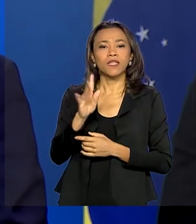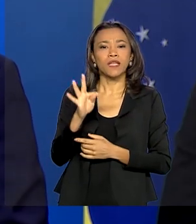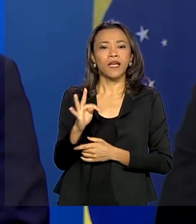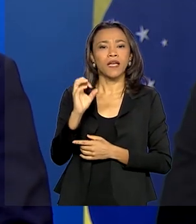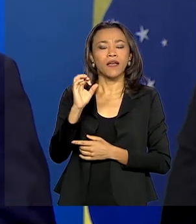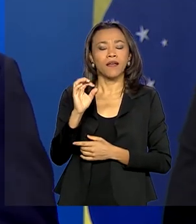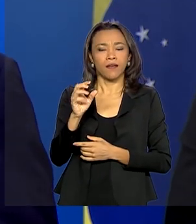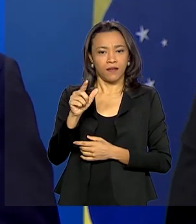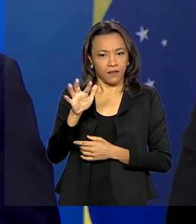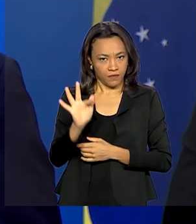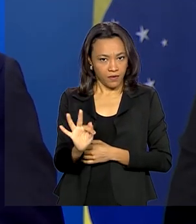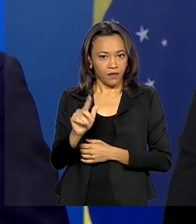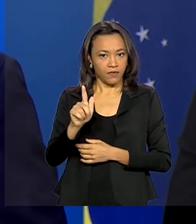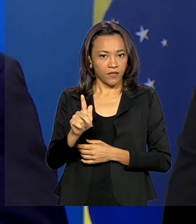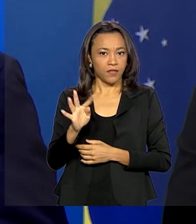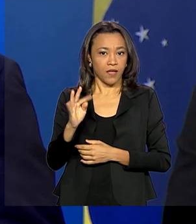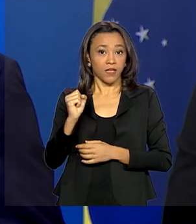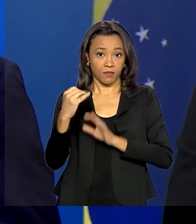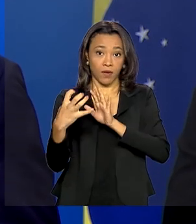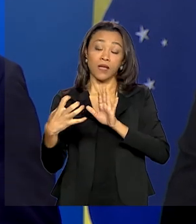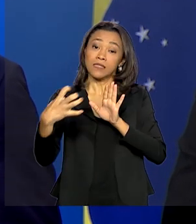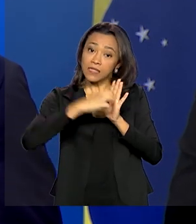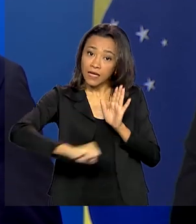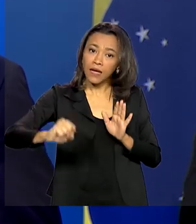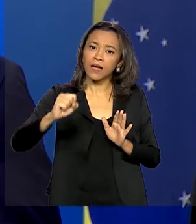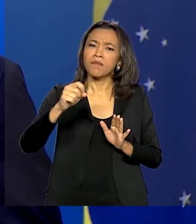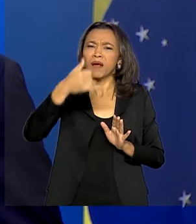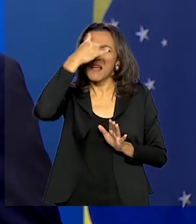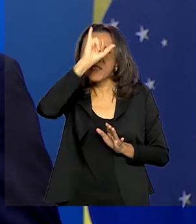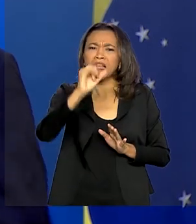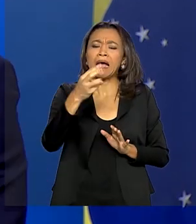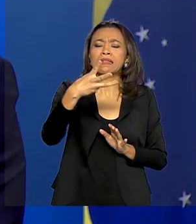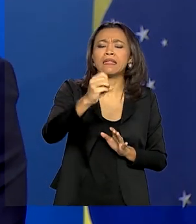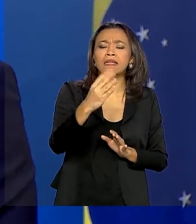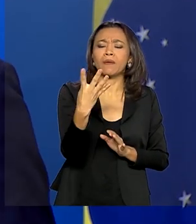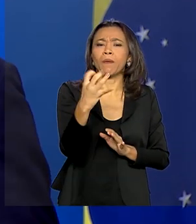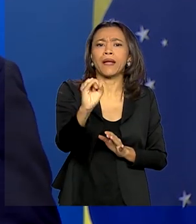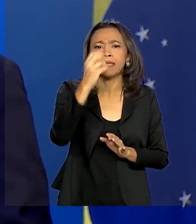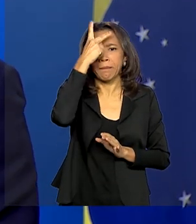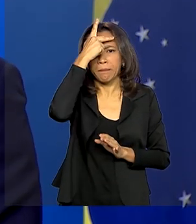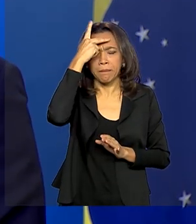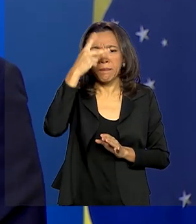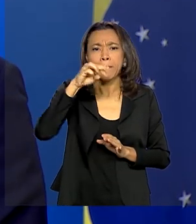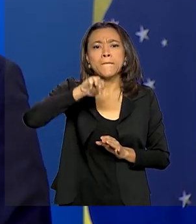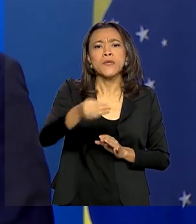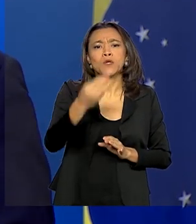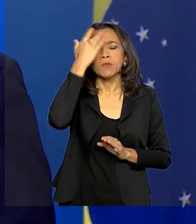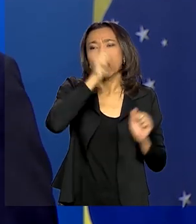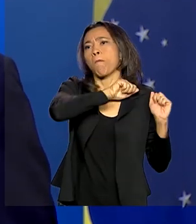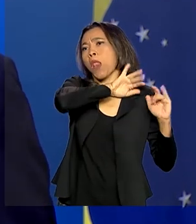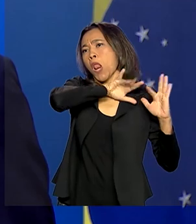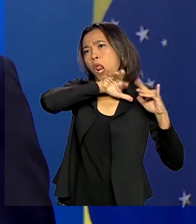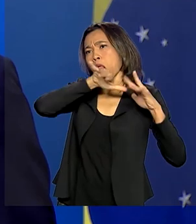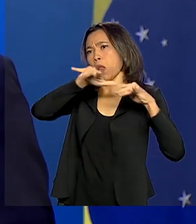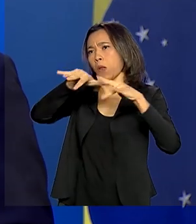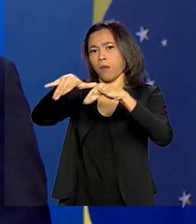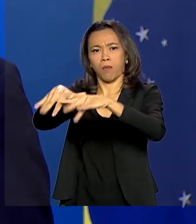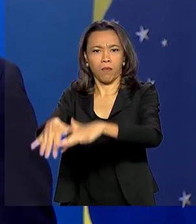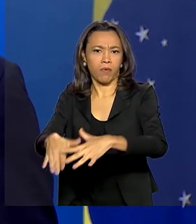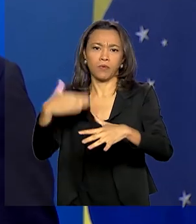exatamente para evitar que 30 ou 40 milhões de pessoas vão no mesmo dia, na mesma hora, numa agência ou numa